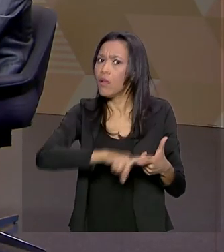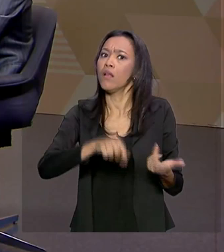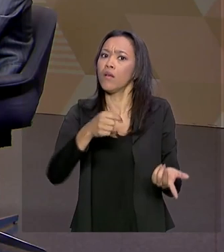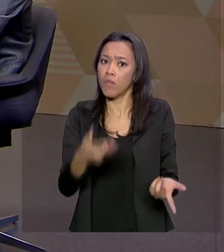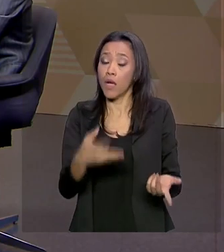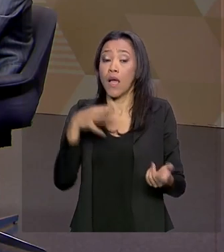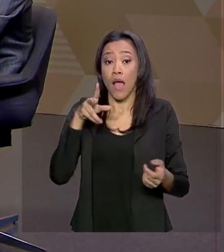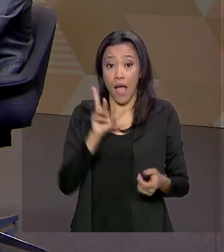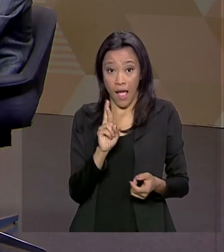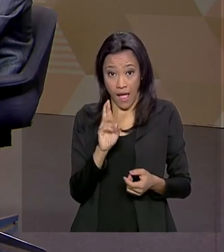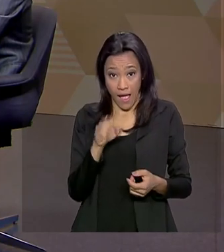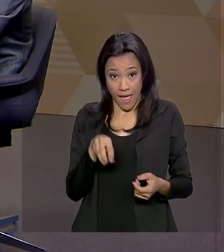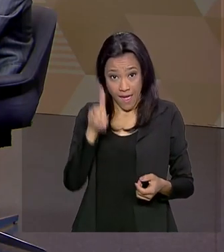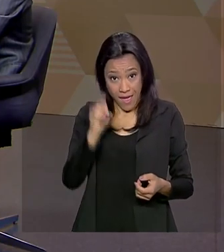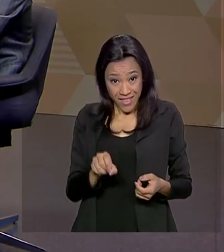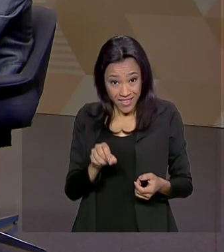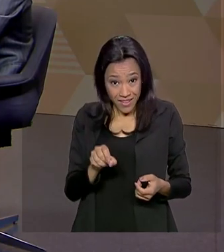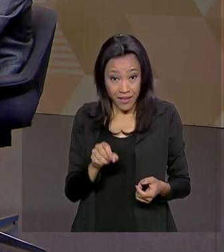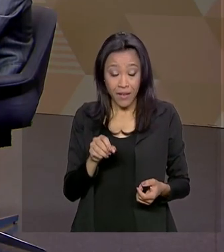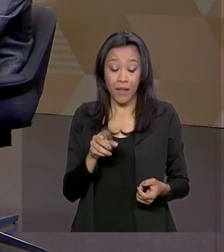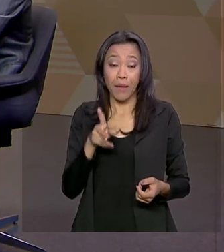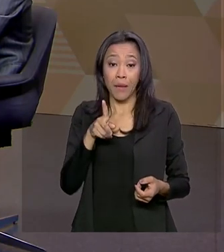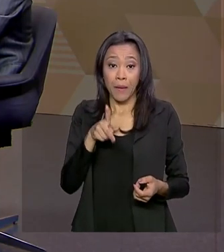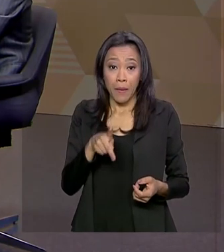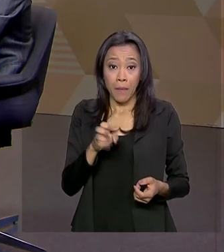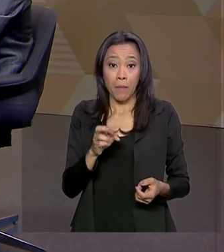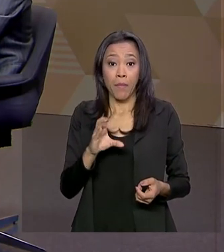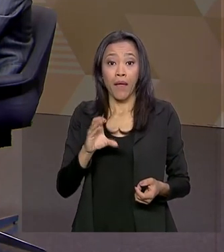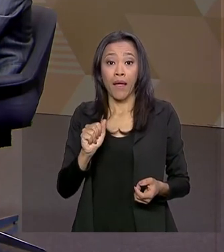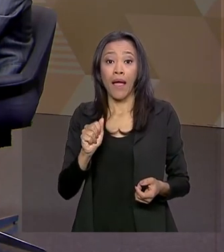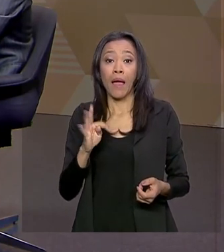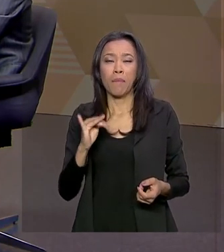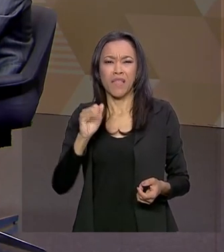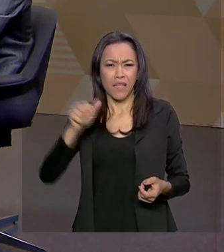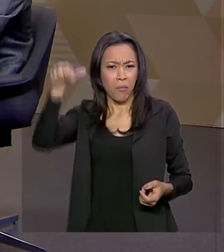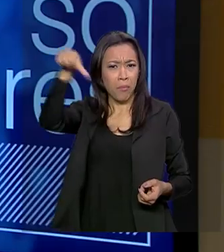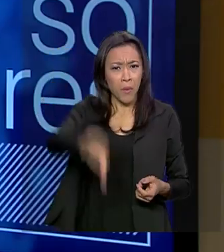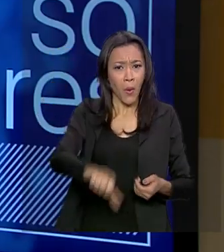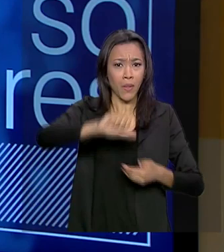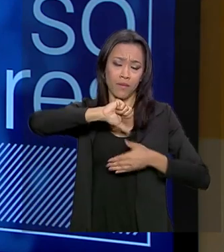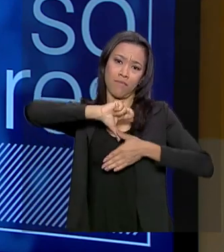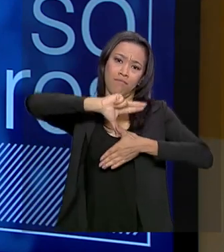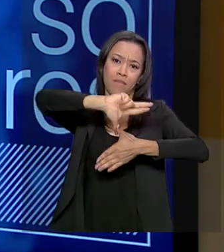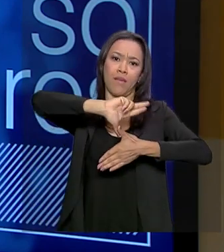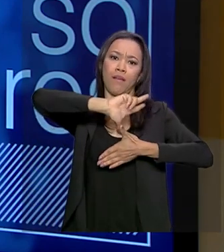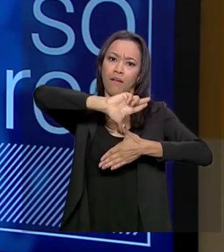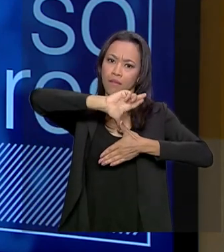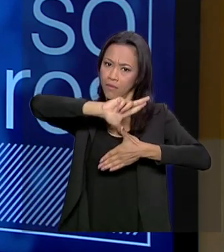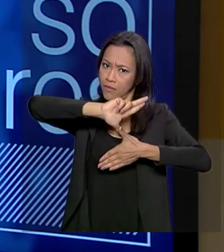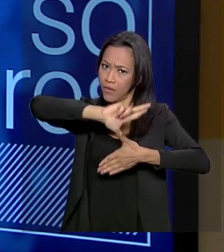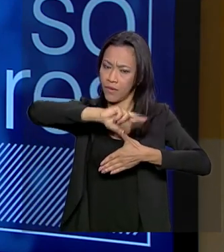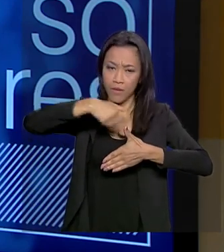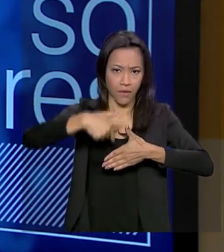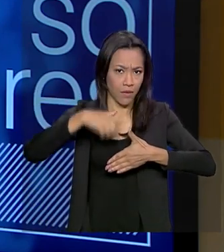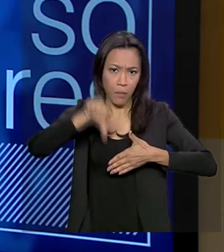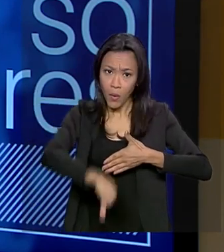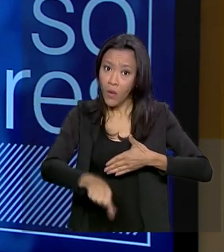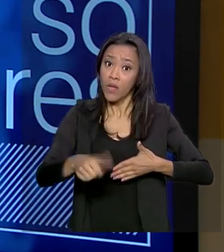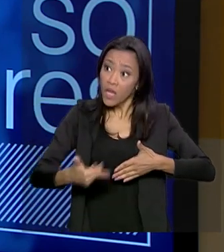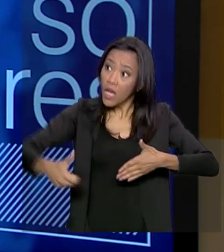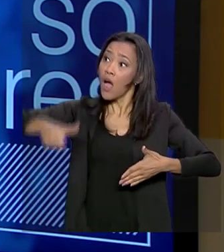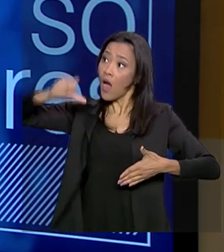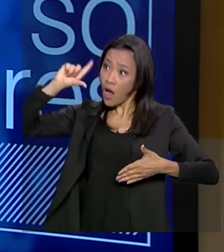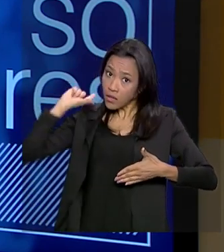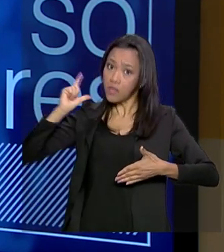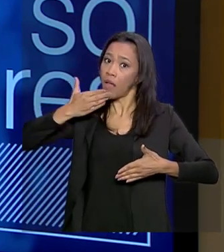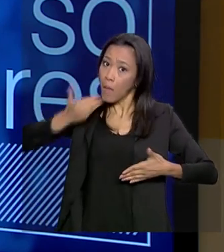a nossa renda per capita hoje está entre os piores países da América do Sul, da América Latina. E sempre esteve entre os melhores. Então, muita coisa errada foi